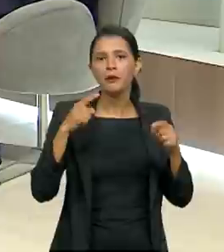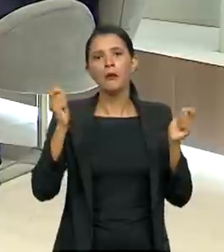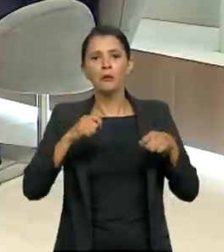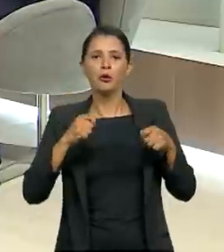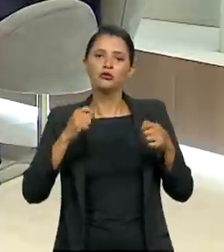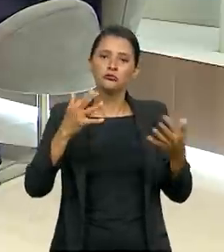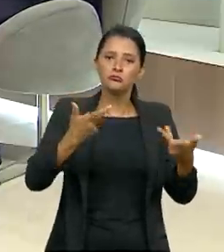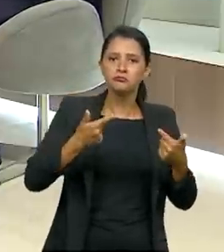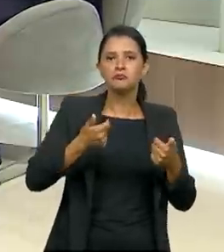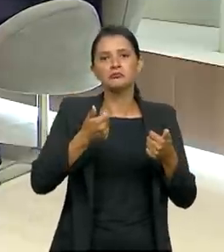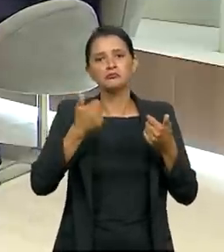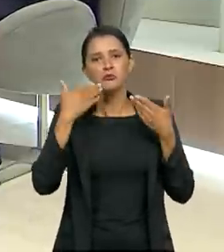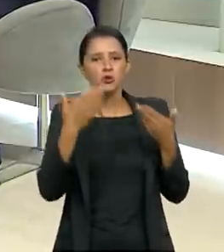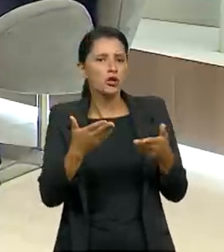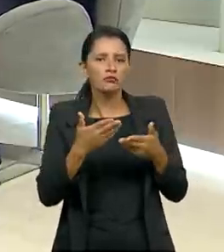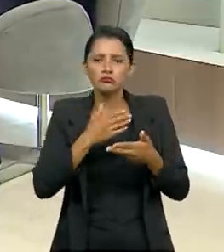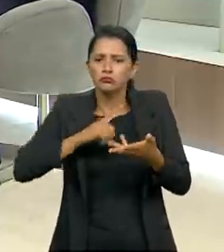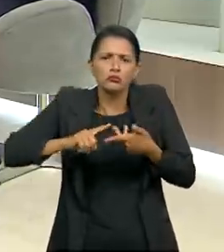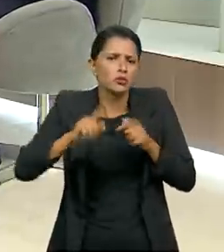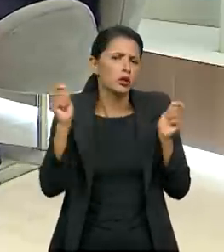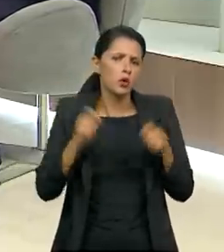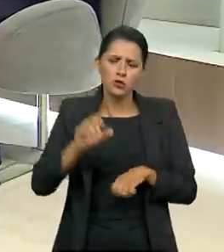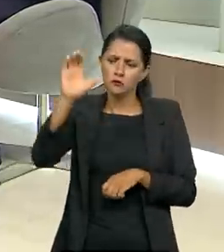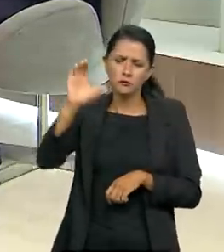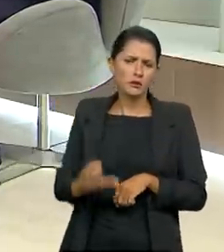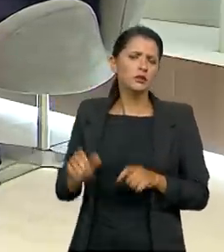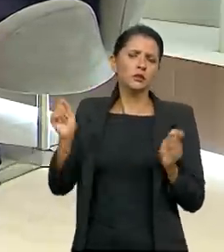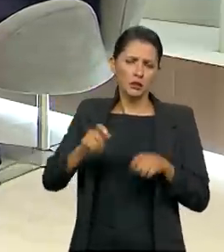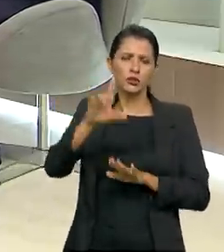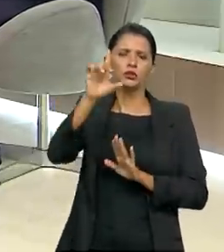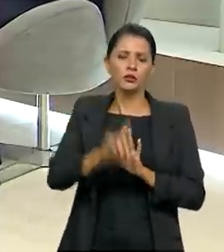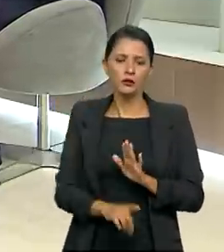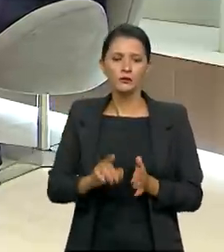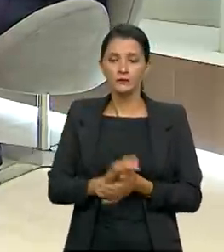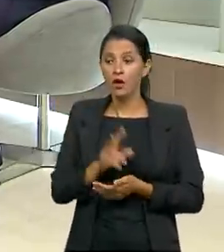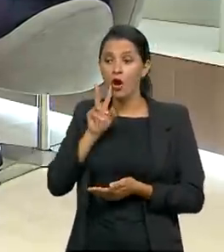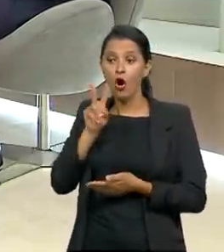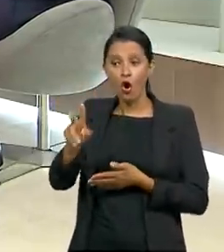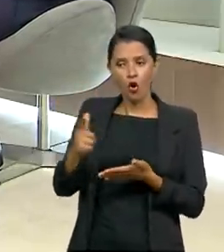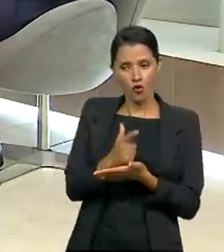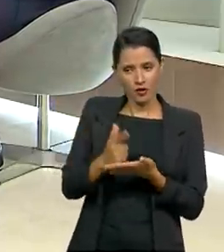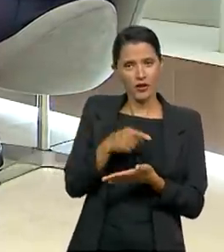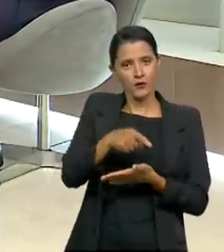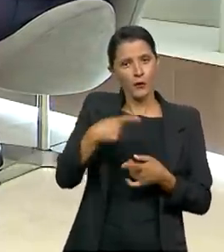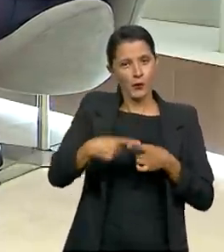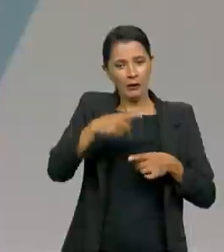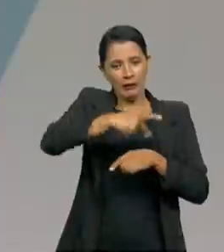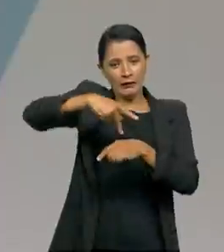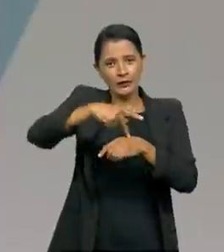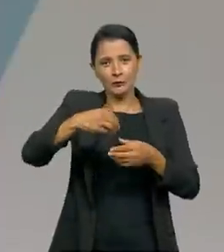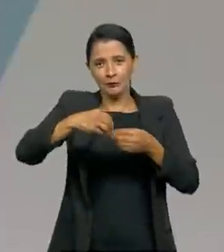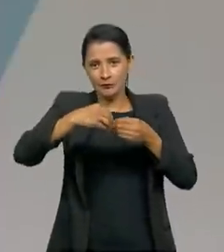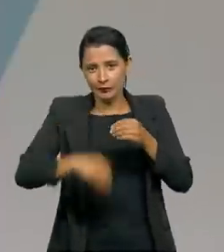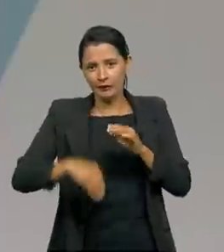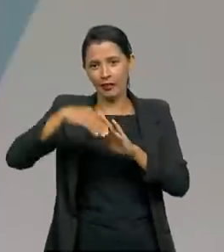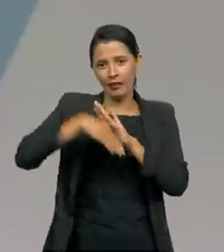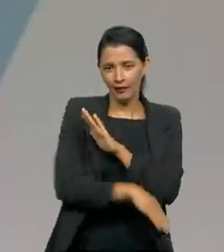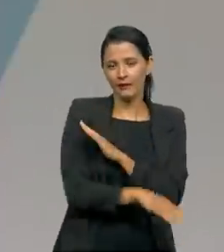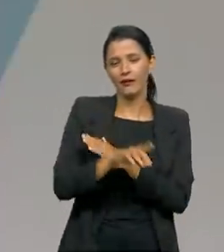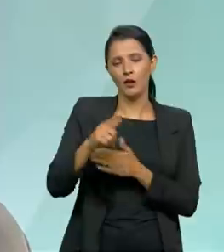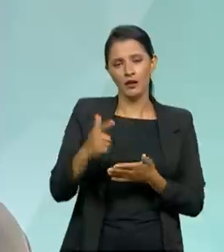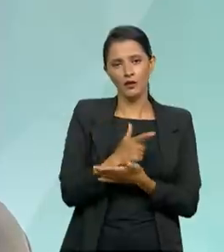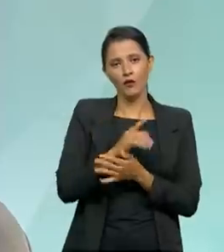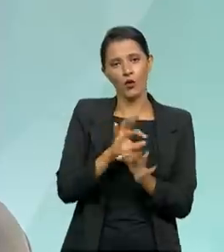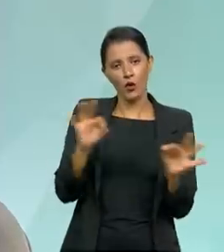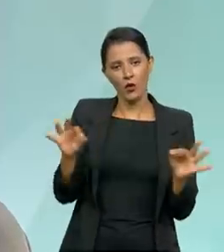fazer qualquer manifestação como cidadão. Fica a dica aí do livro, Por que as Nações Fracassam? Darão Acemoglu e Robinson. Muito bom esse Muito bom o